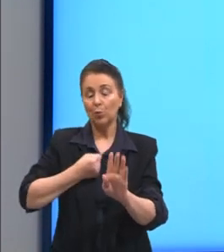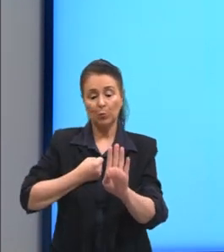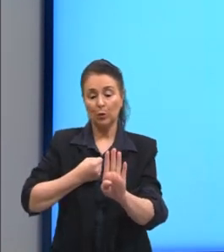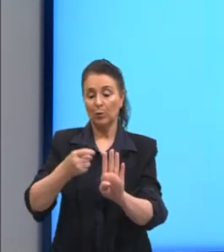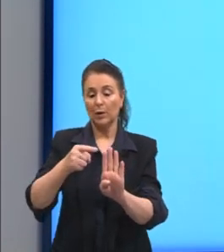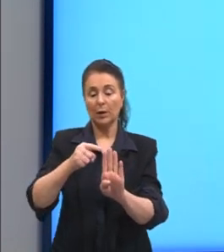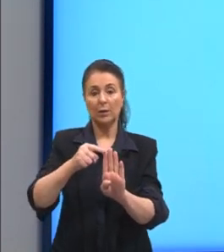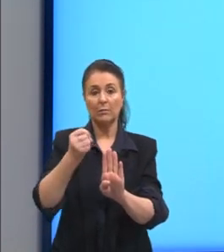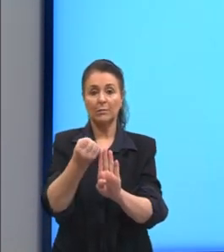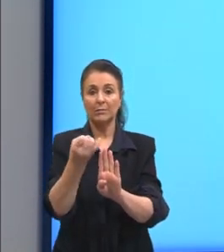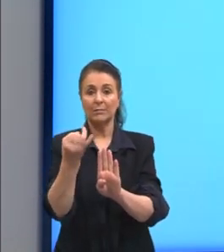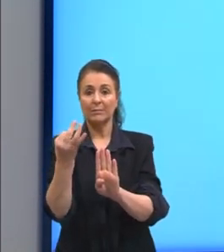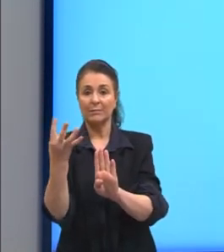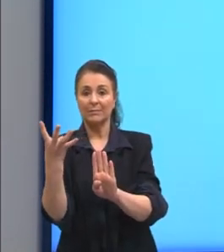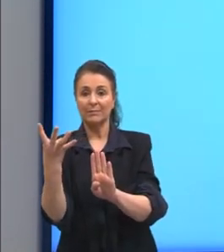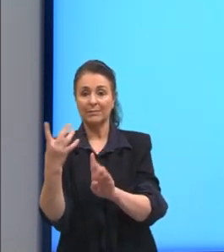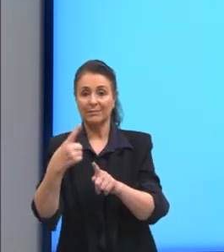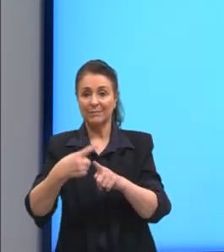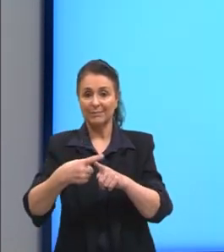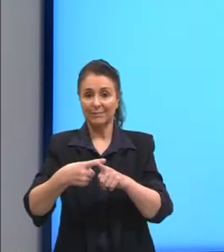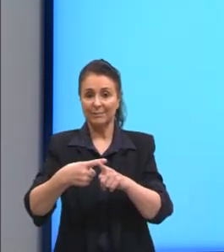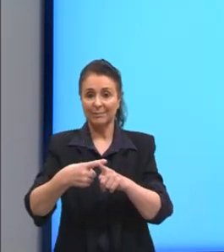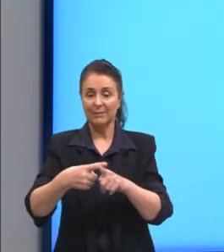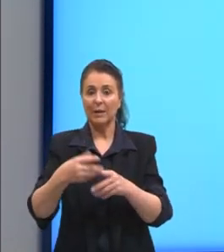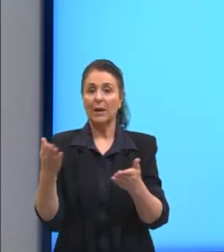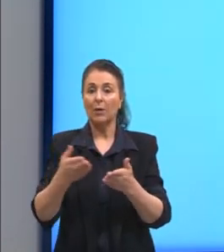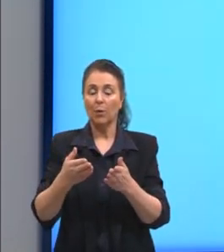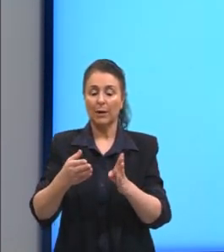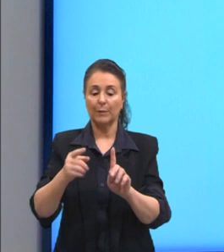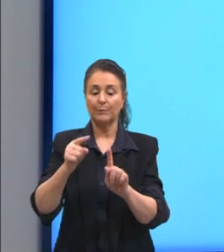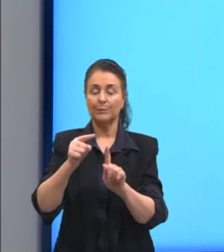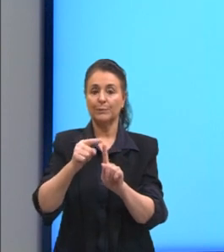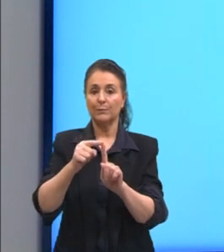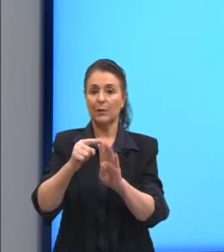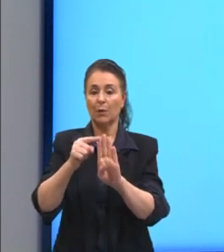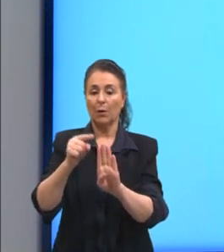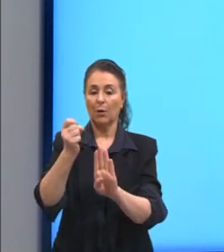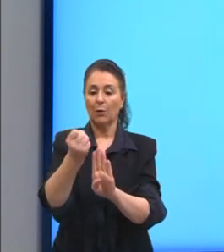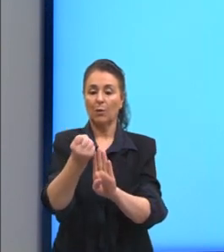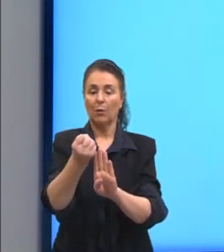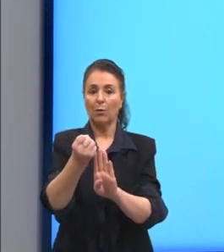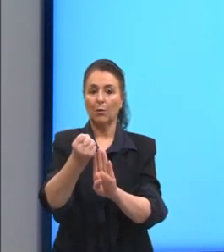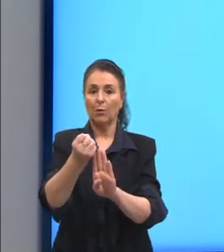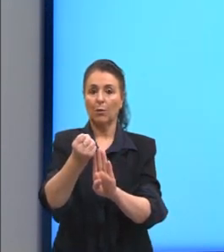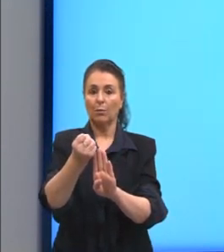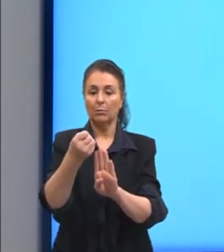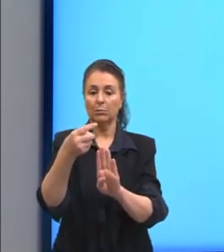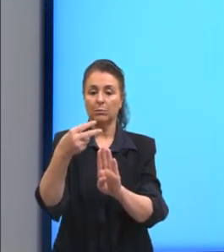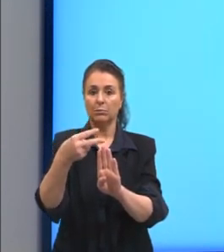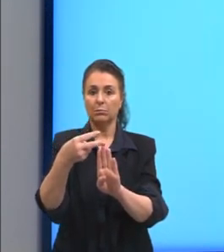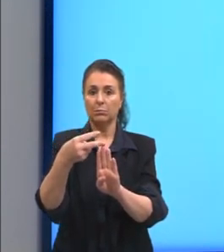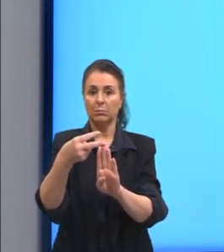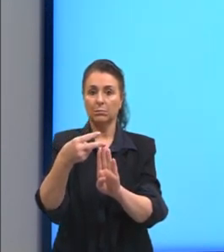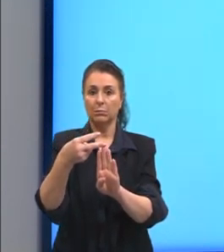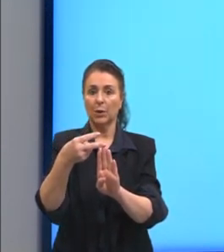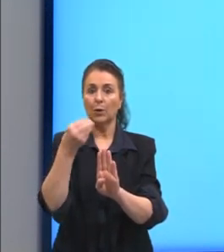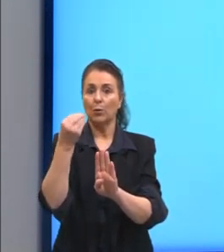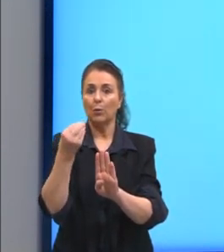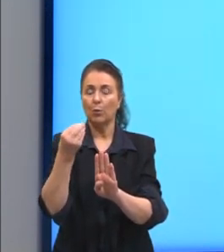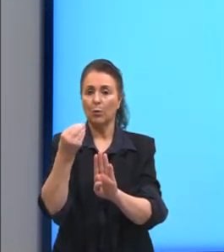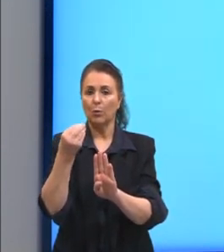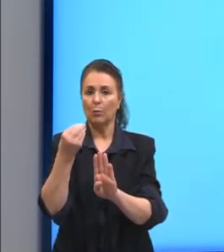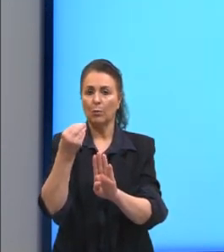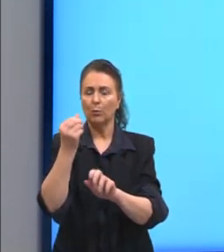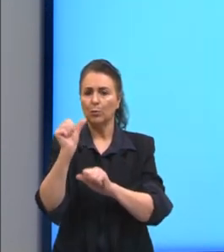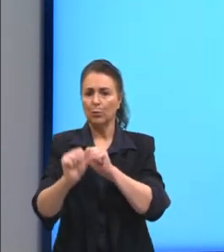nós vamos determinar agora é o expoente. Observem o que eu fiz para chegar no expoente. Eu vi que eu